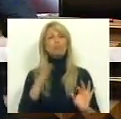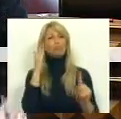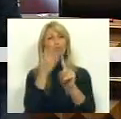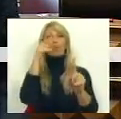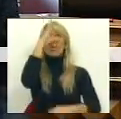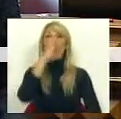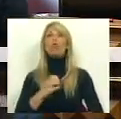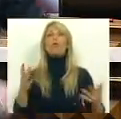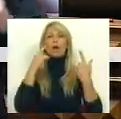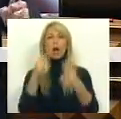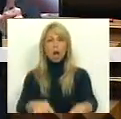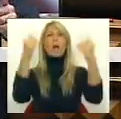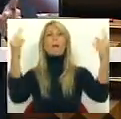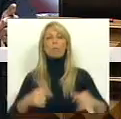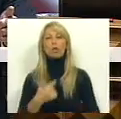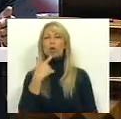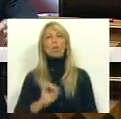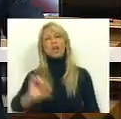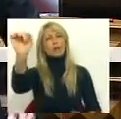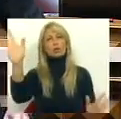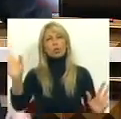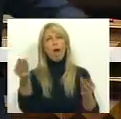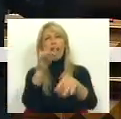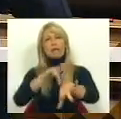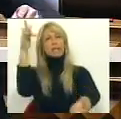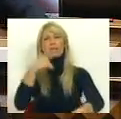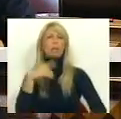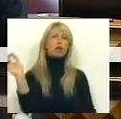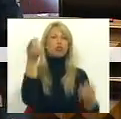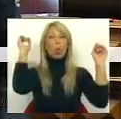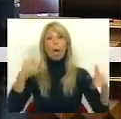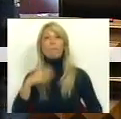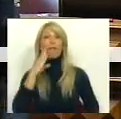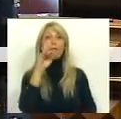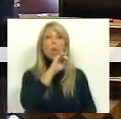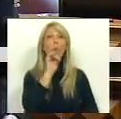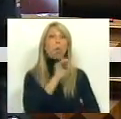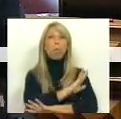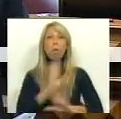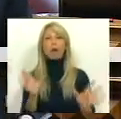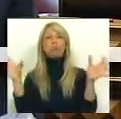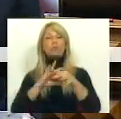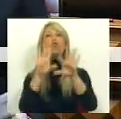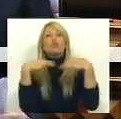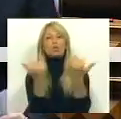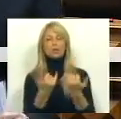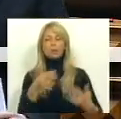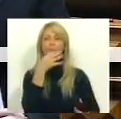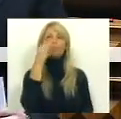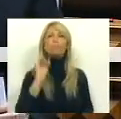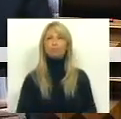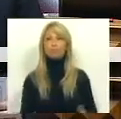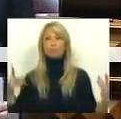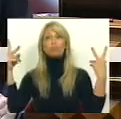revela a sua, eu não diria sensibilidade, mas o seu descaramento social e refiro-me concretamente